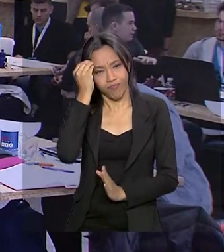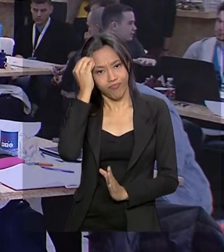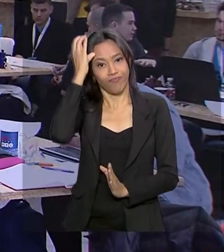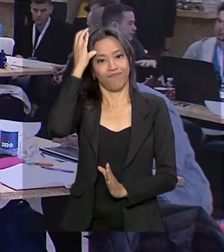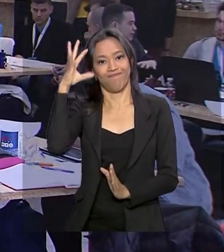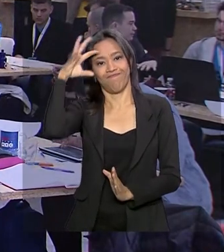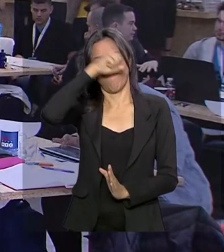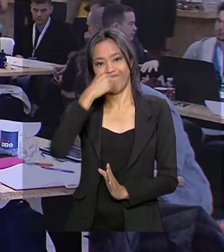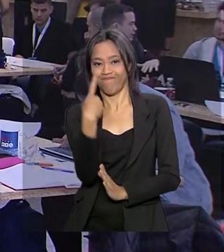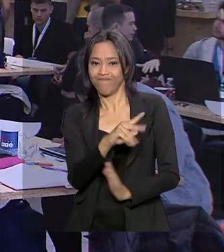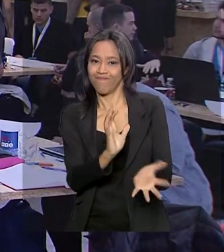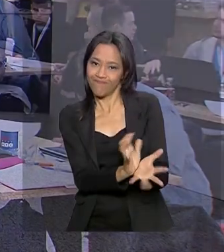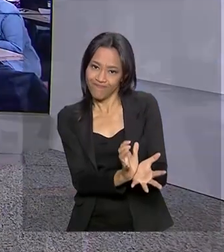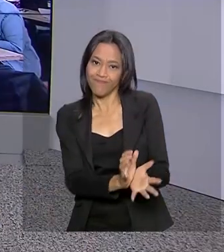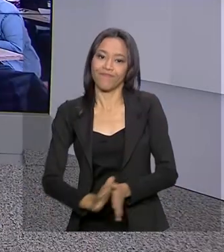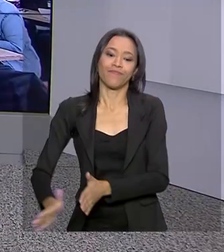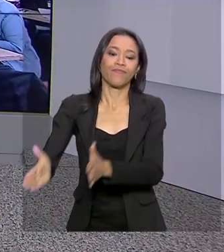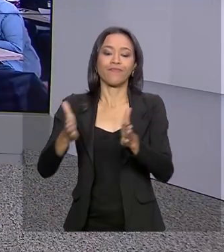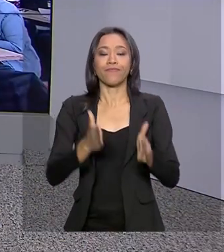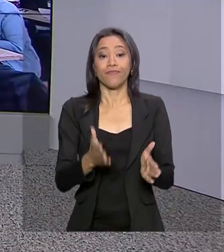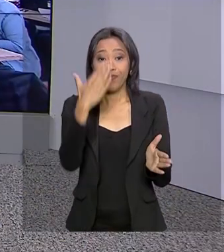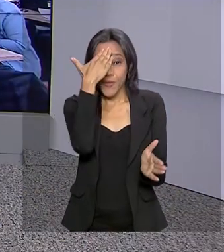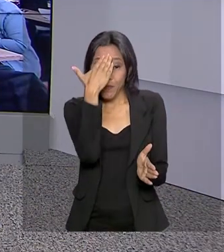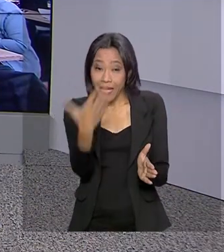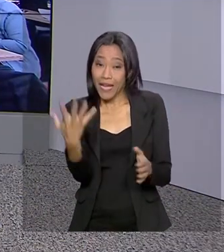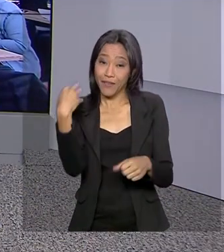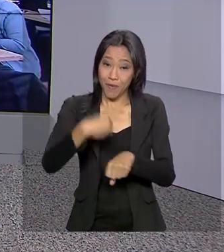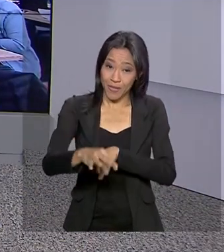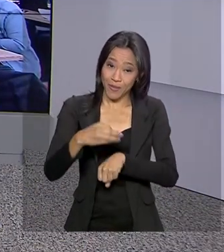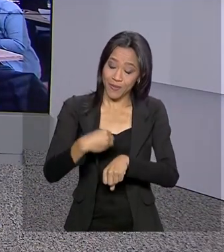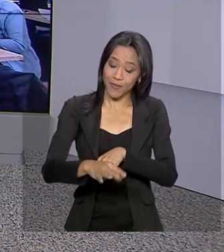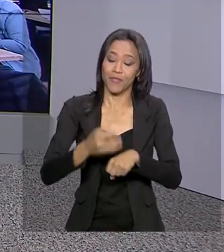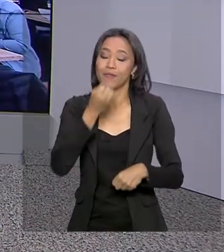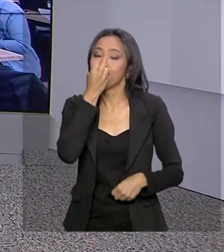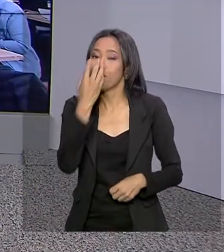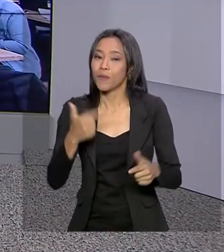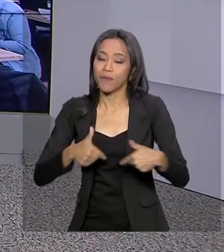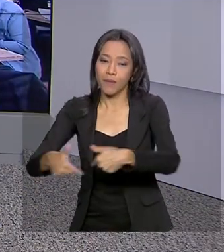atividades. Mara. Obrigada pelas suas informações, Ricardo. Bom trabalho aí para você.